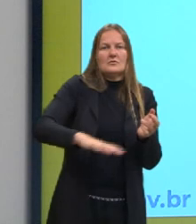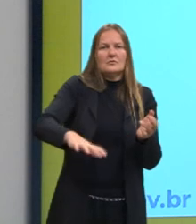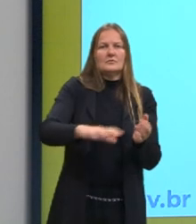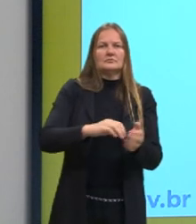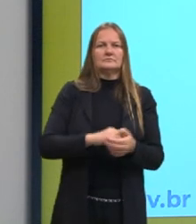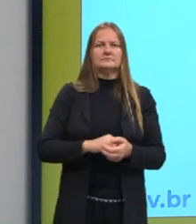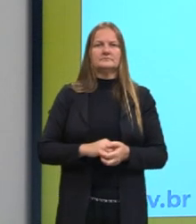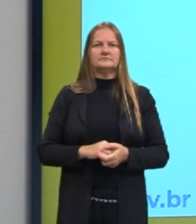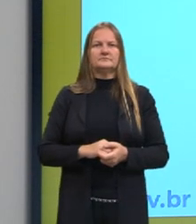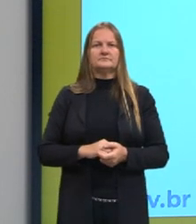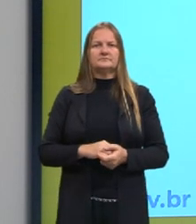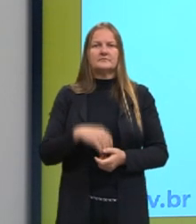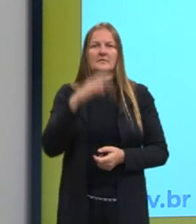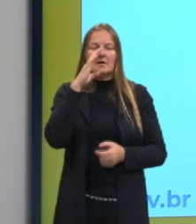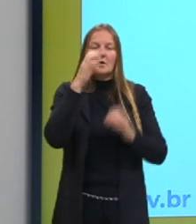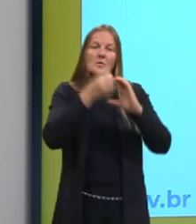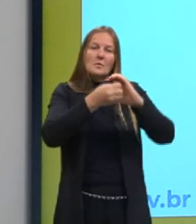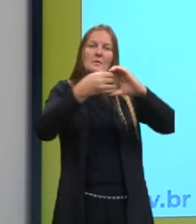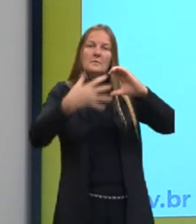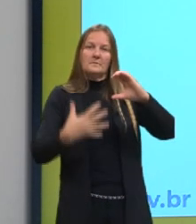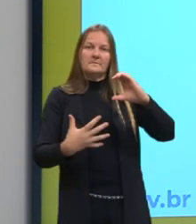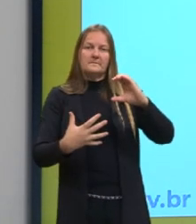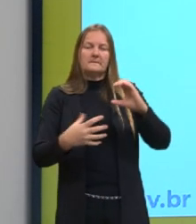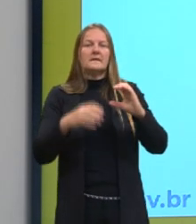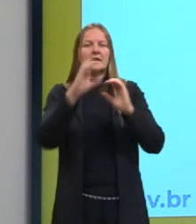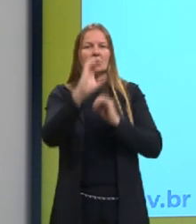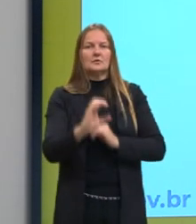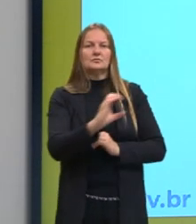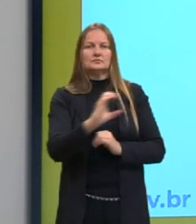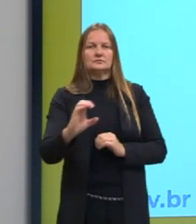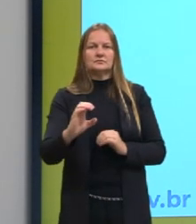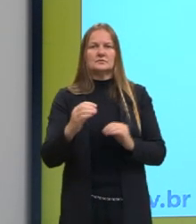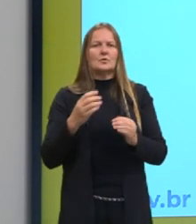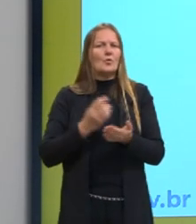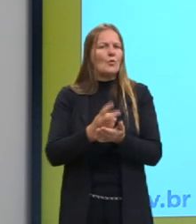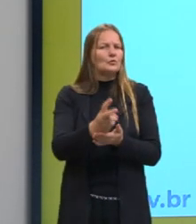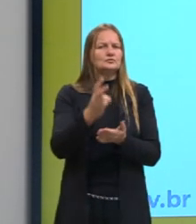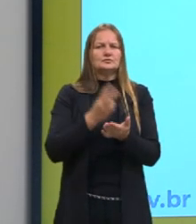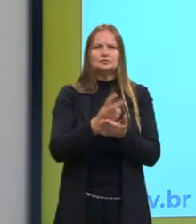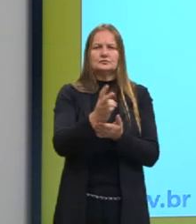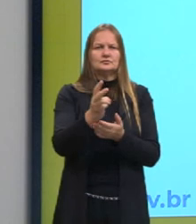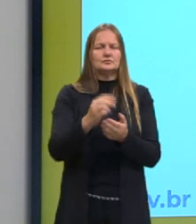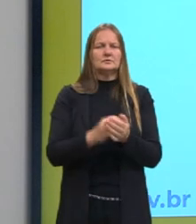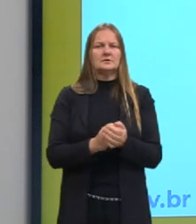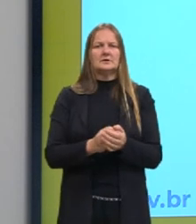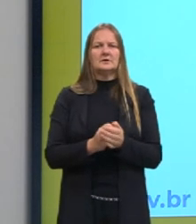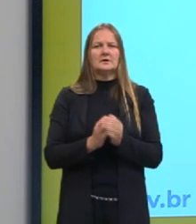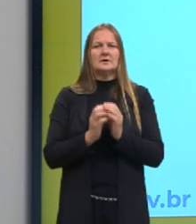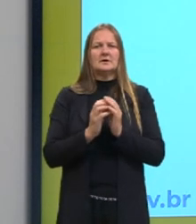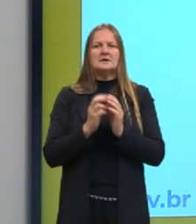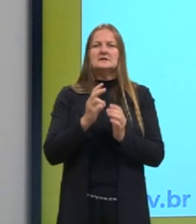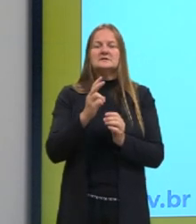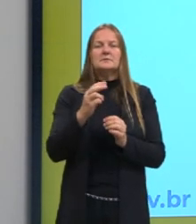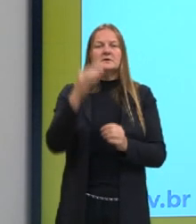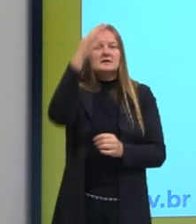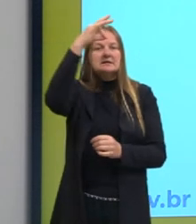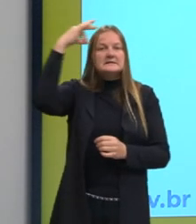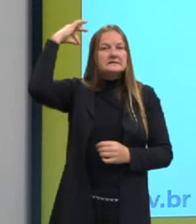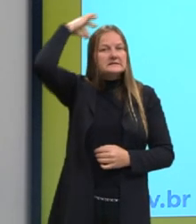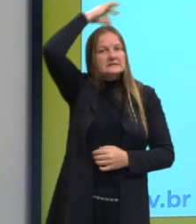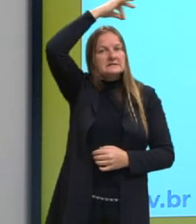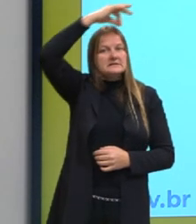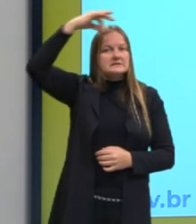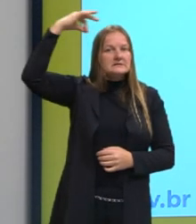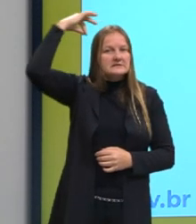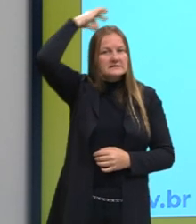E algumas características da Igreja Católica, que ela se mantém na Idade Média, é o culto aos santos, que foi muito